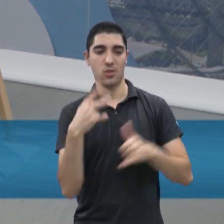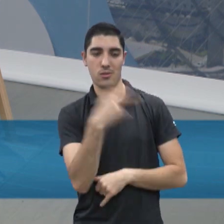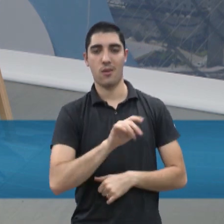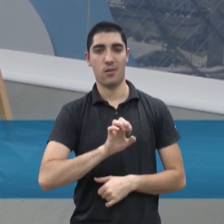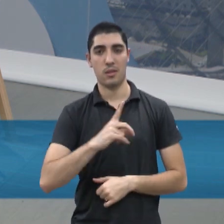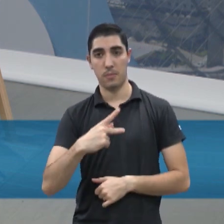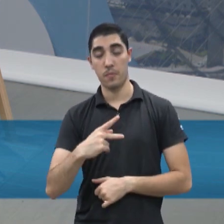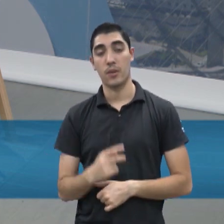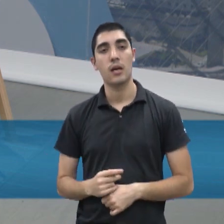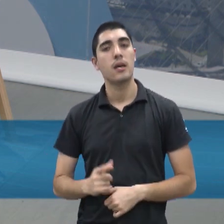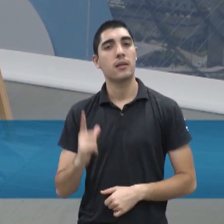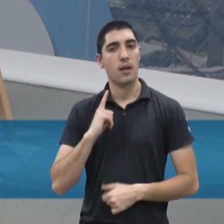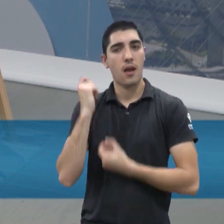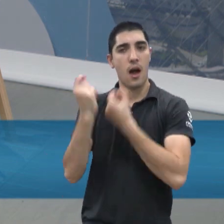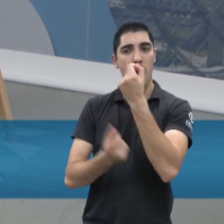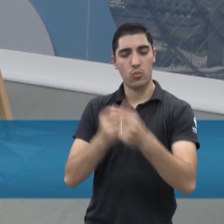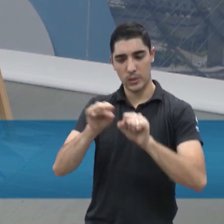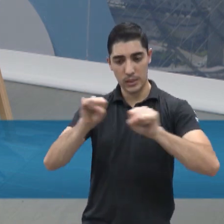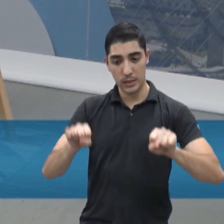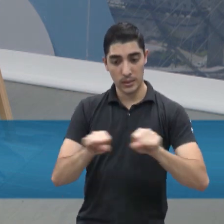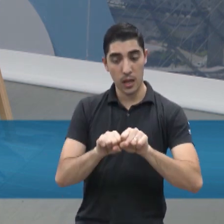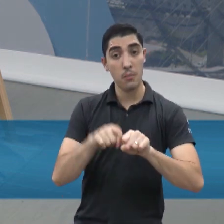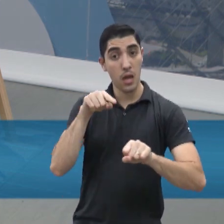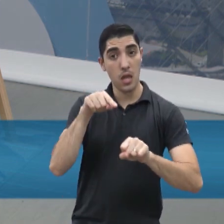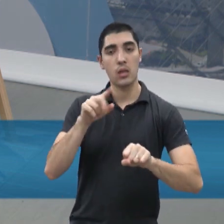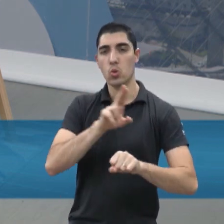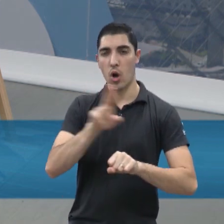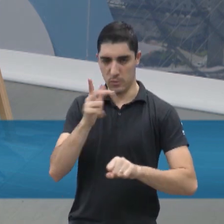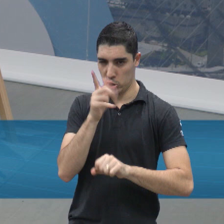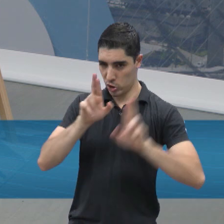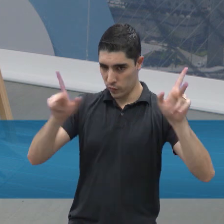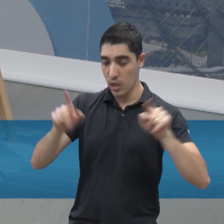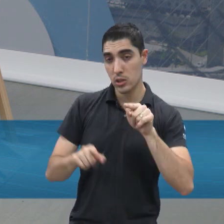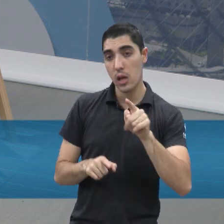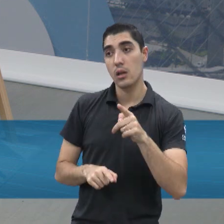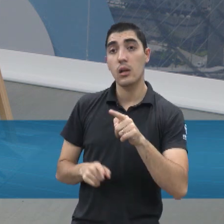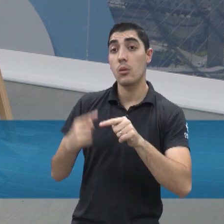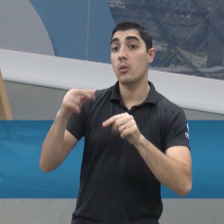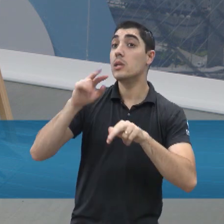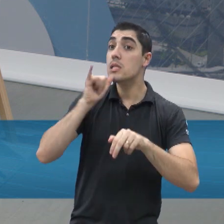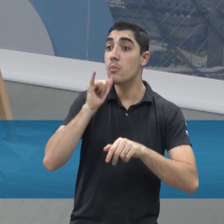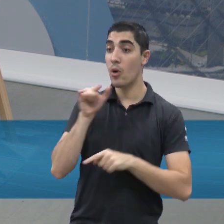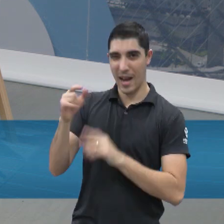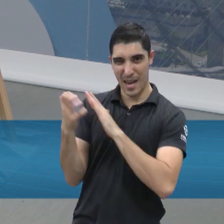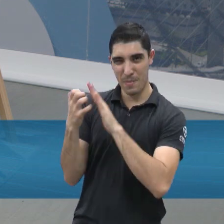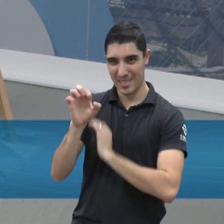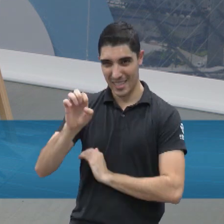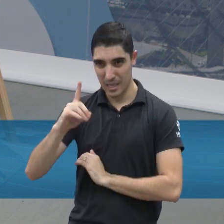sistemas que aí você se desconecta totalmente da rede, mas esses sistemas, obviamente, dependem de baterias, dependem de outros sistemas, e,